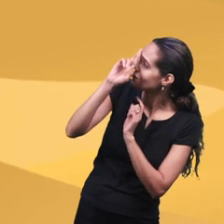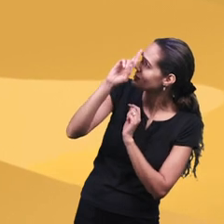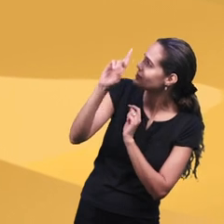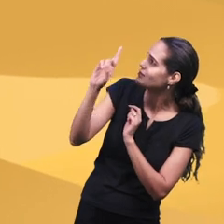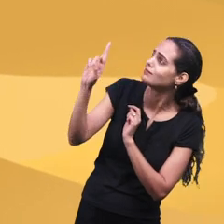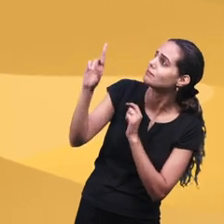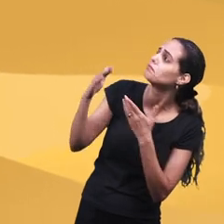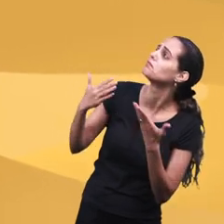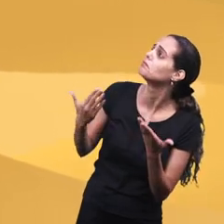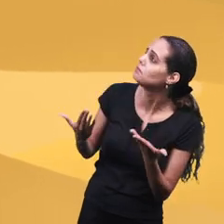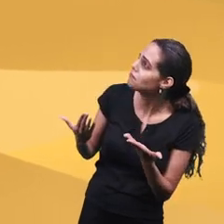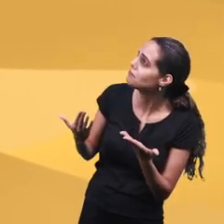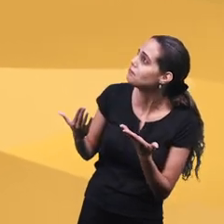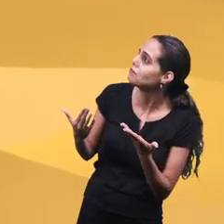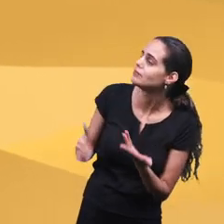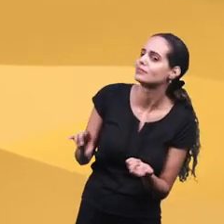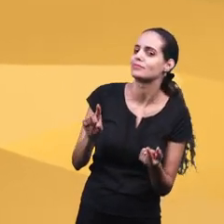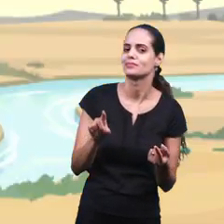quem é Senhor